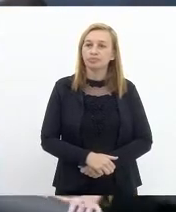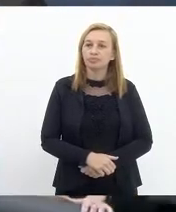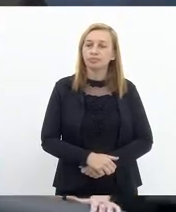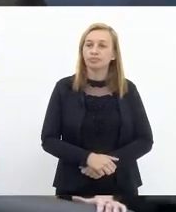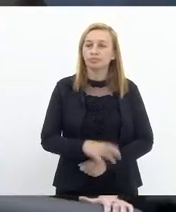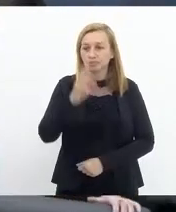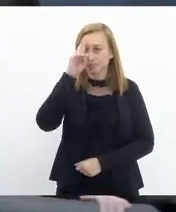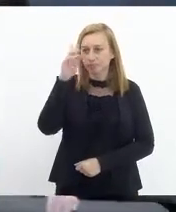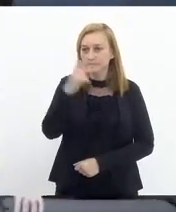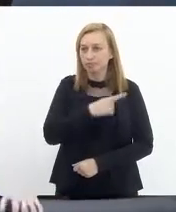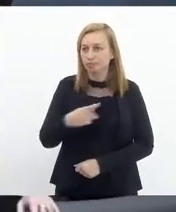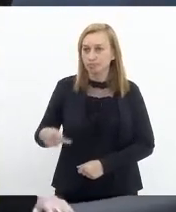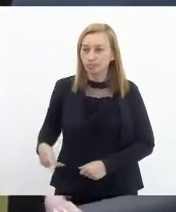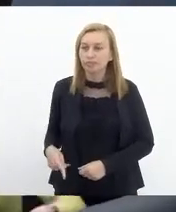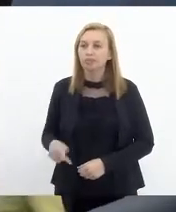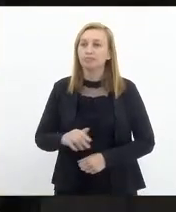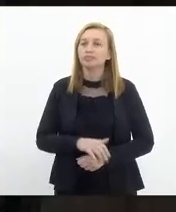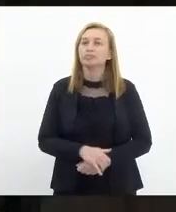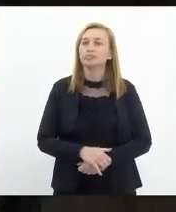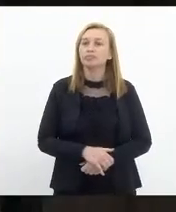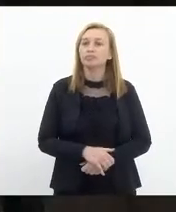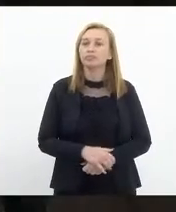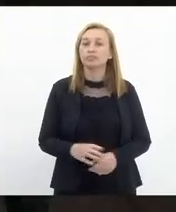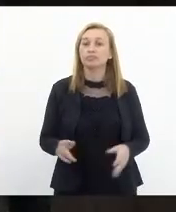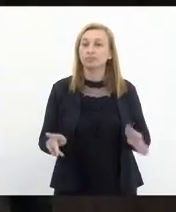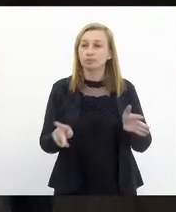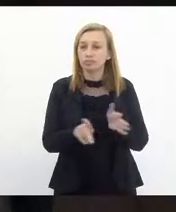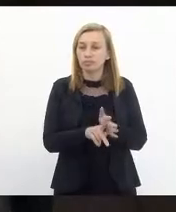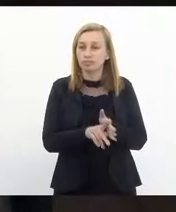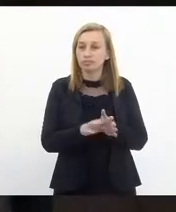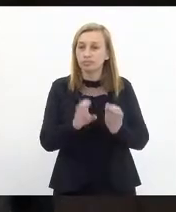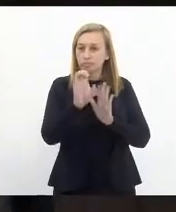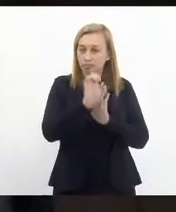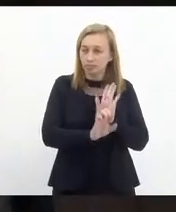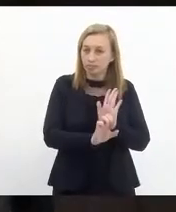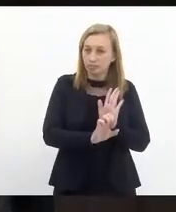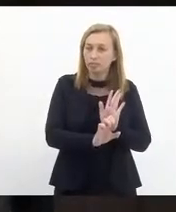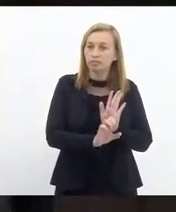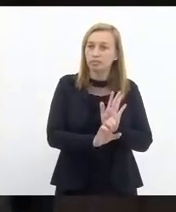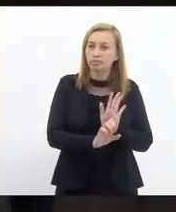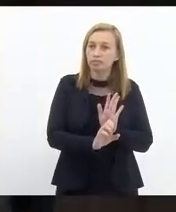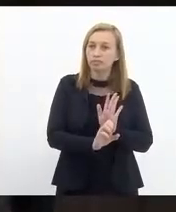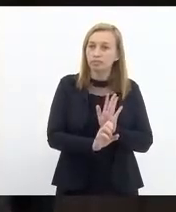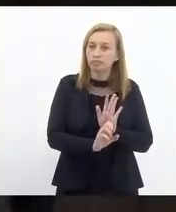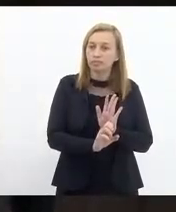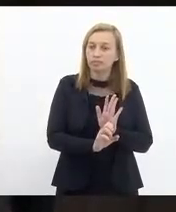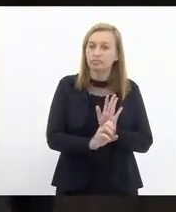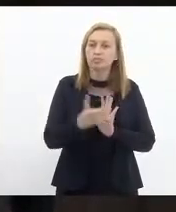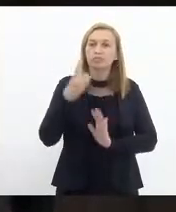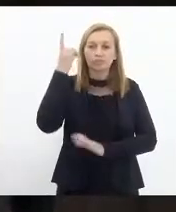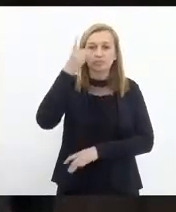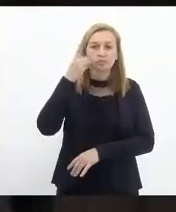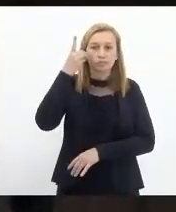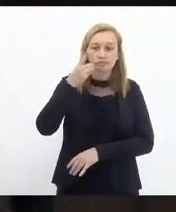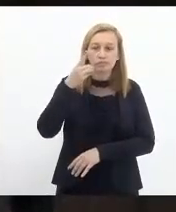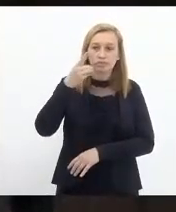Sr. Presidente, trata-se de parecer ao projeto, às emendas ao projeto do deputado Márcio Galberto, Sr. Presidente.